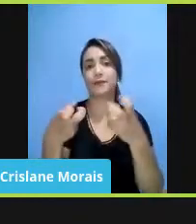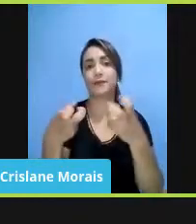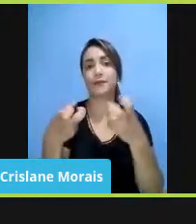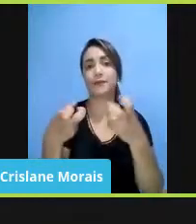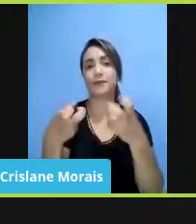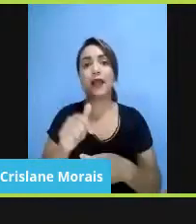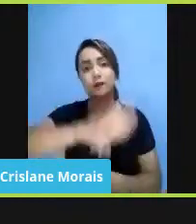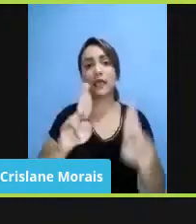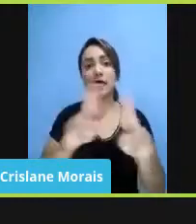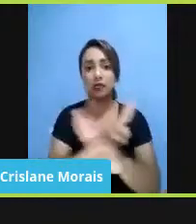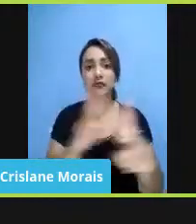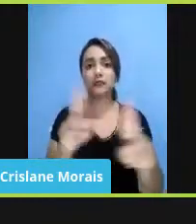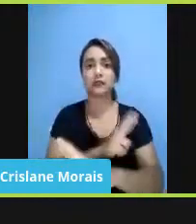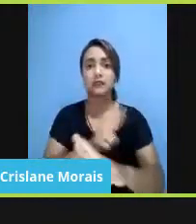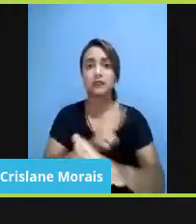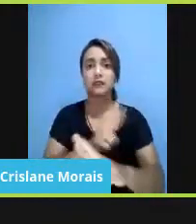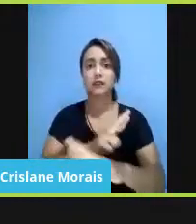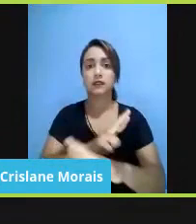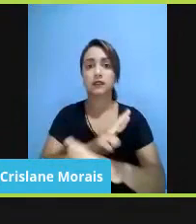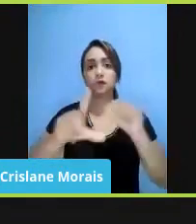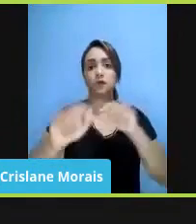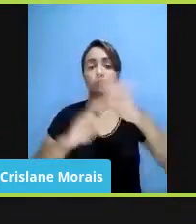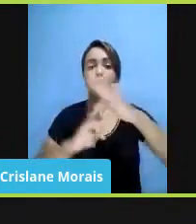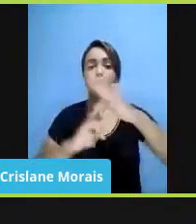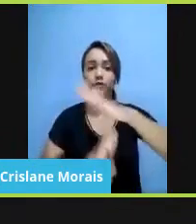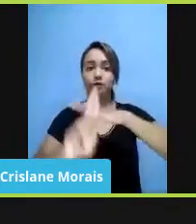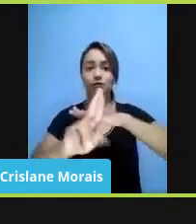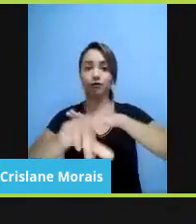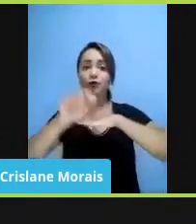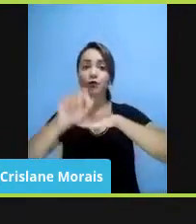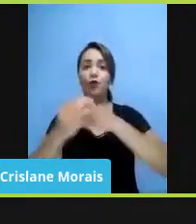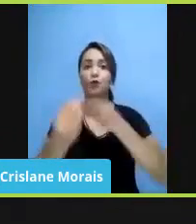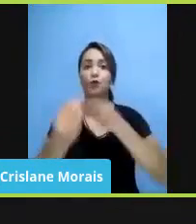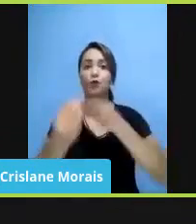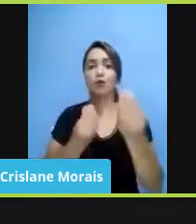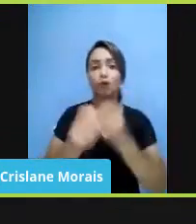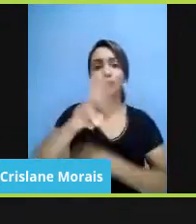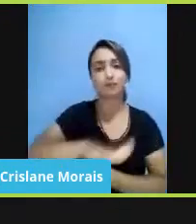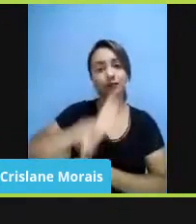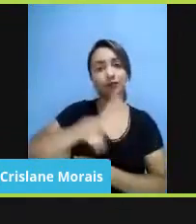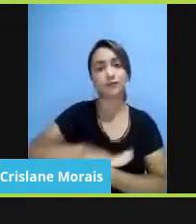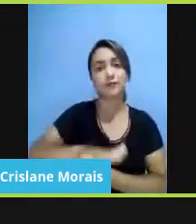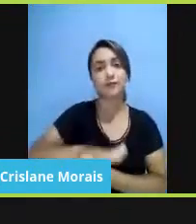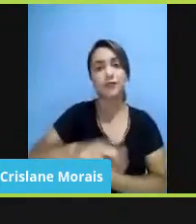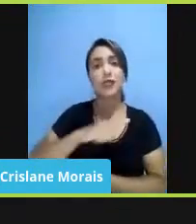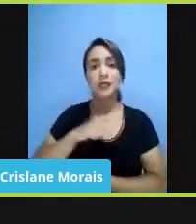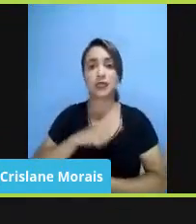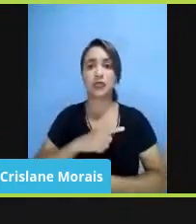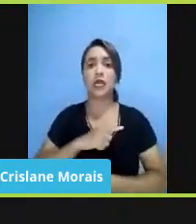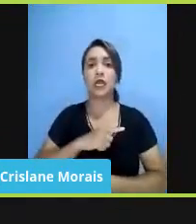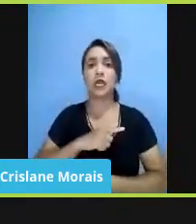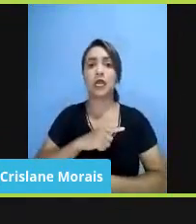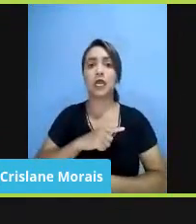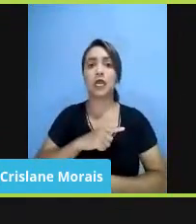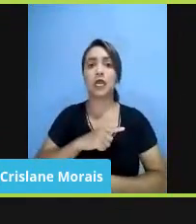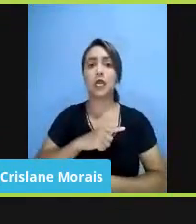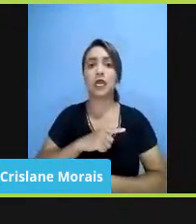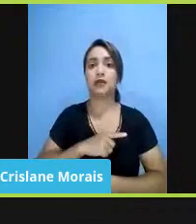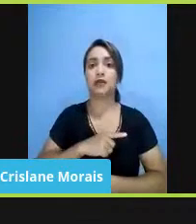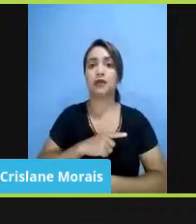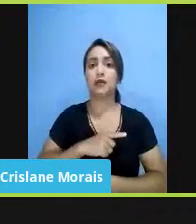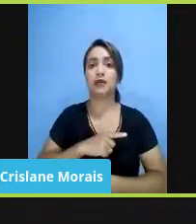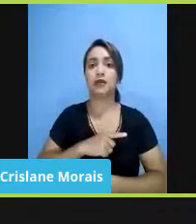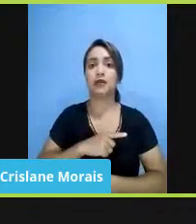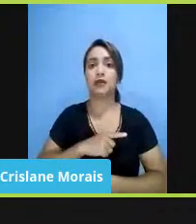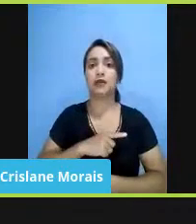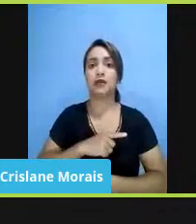relação à escolha dos reitores, né? A gente tem intervenção em universidades, a gente tem uma medida